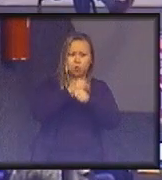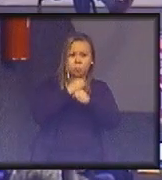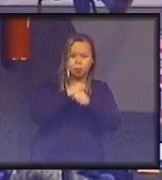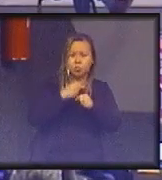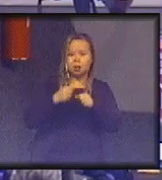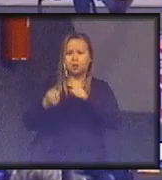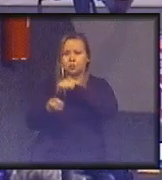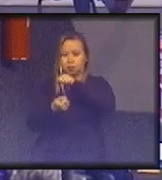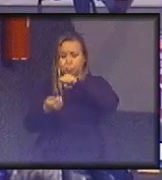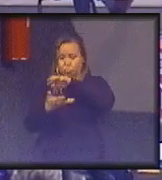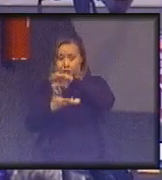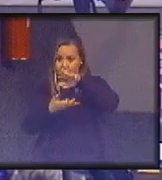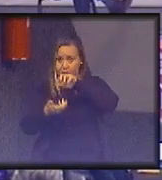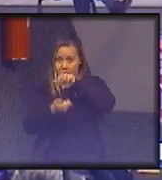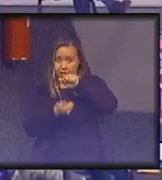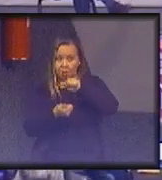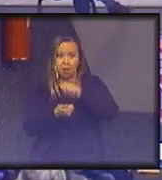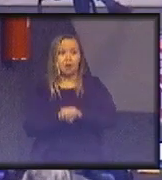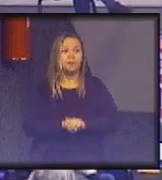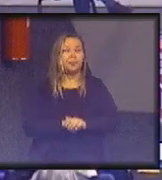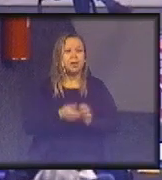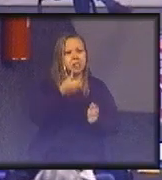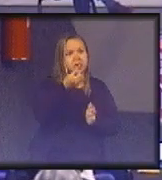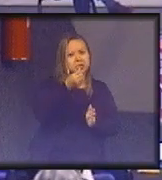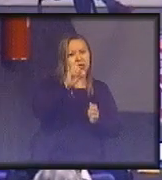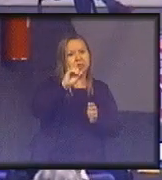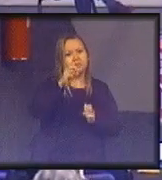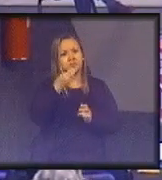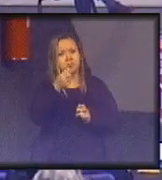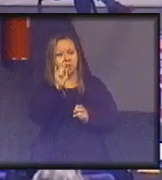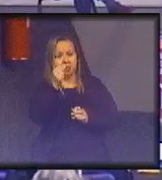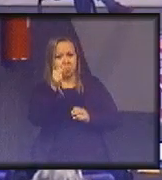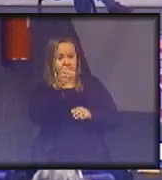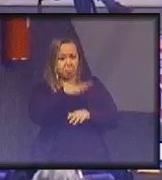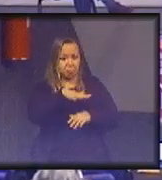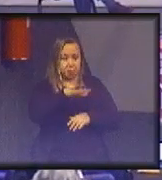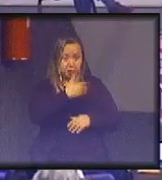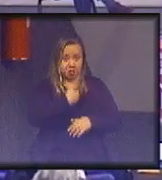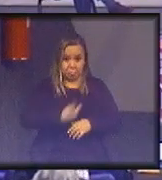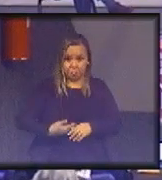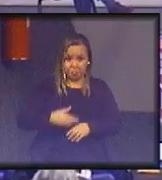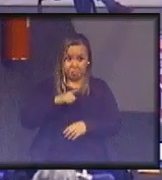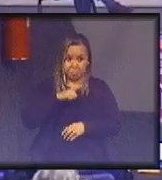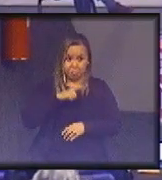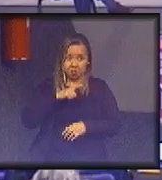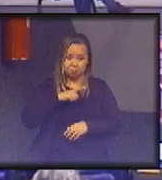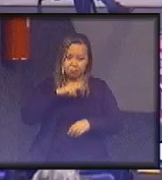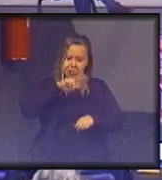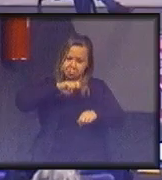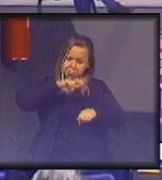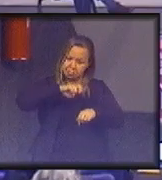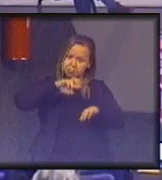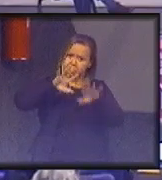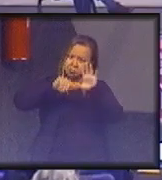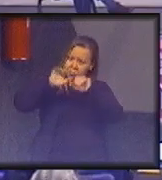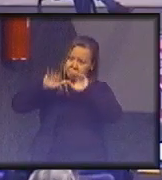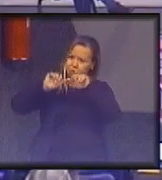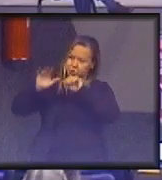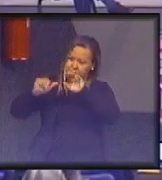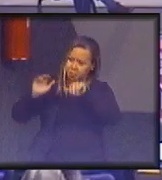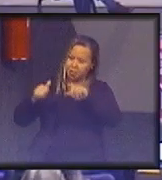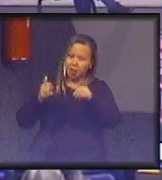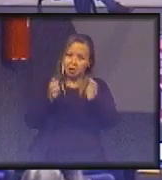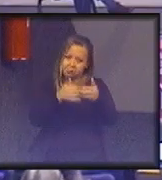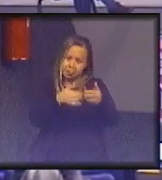não me lembro, são seis ou oito áreas. E o governo tem um papel de convocação dos stakeholders, das partes